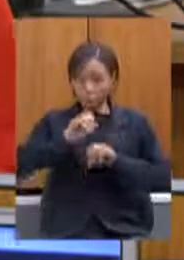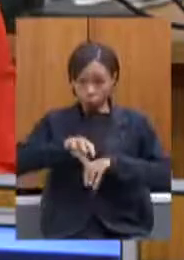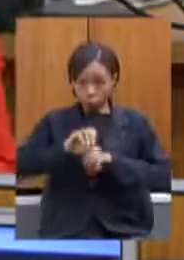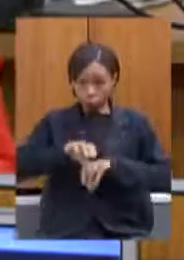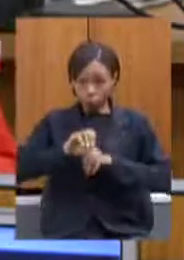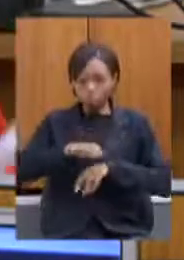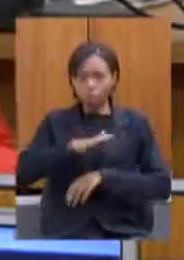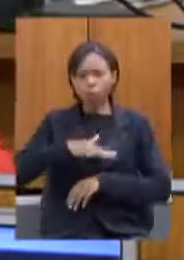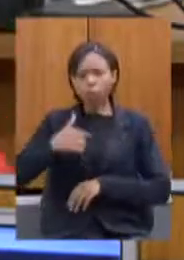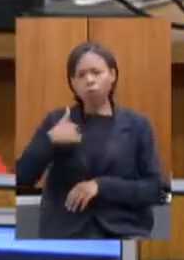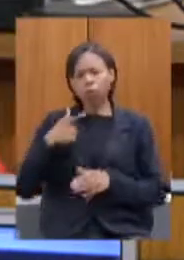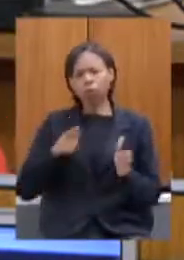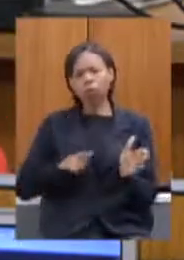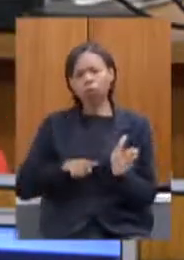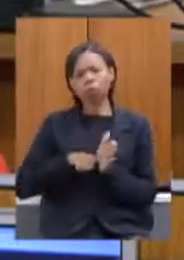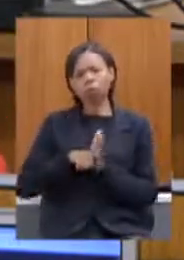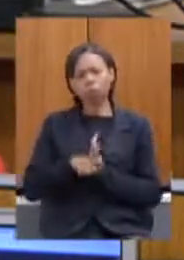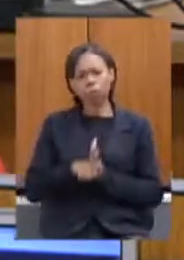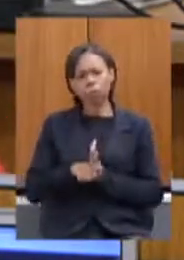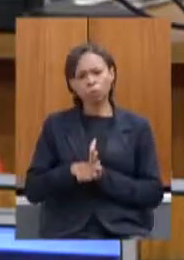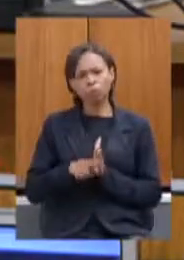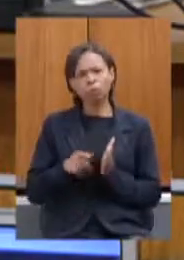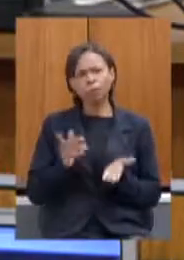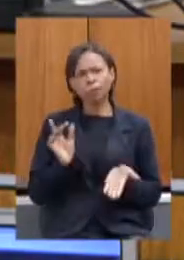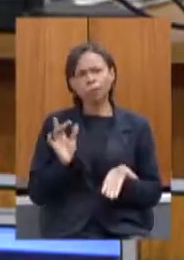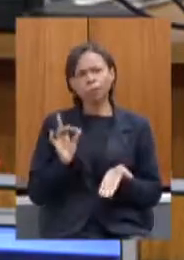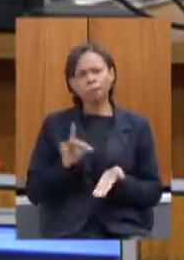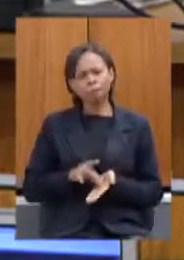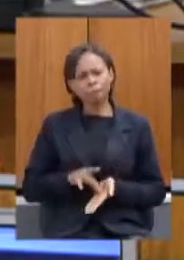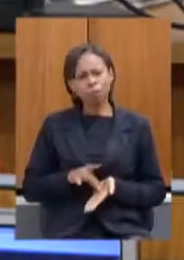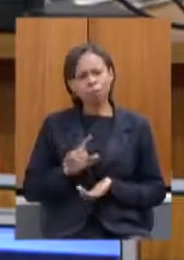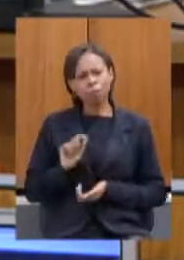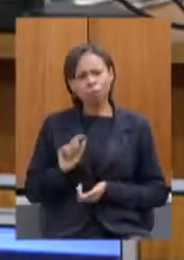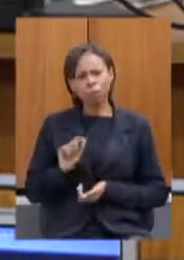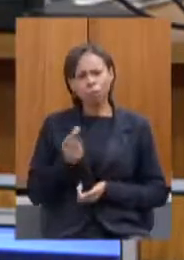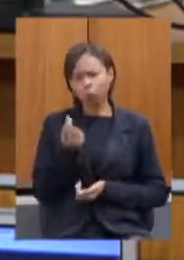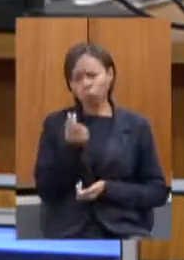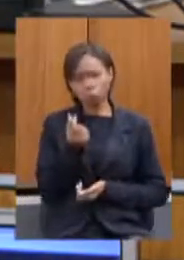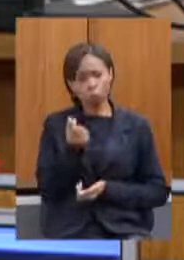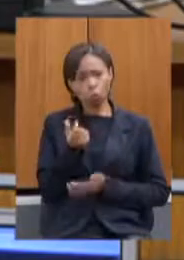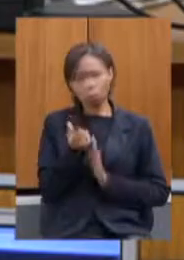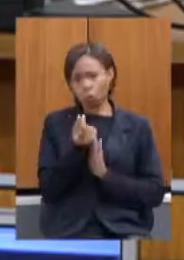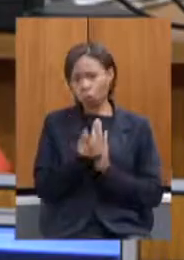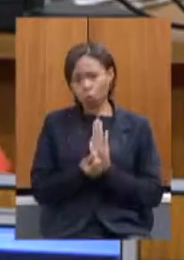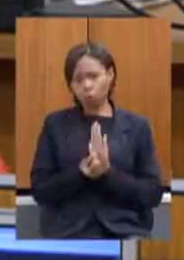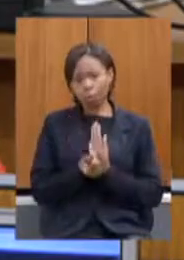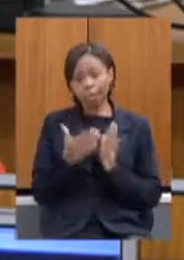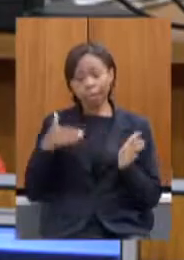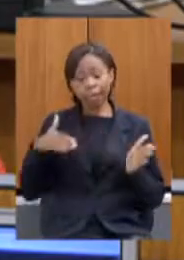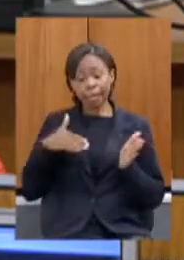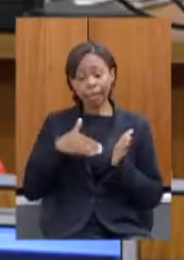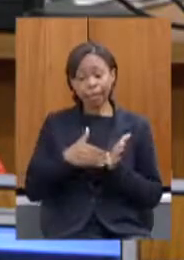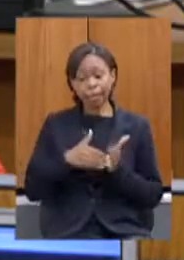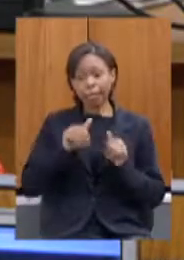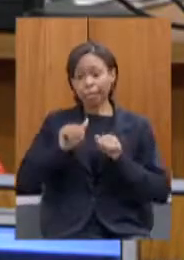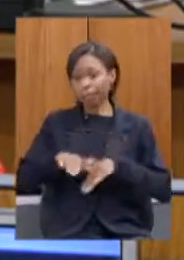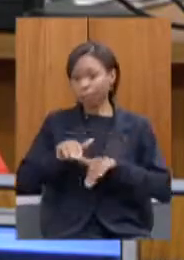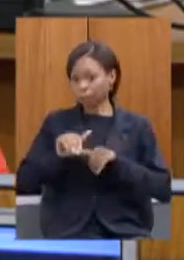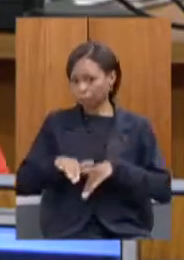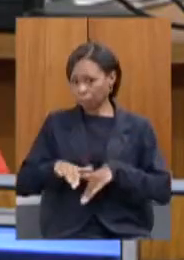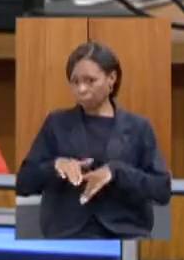questionamento é exatamente da execução do orçamento até setembro de 2020